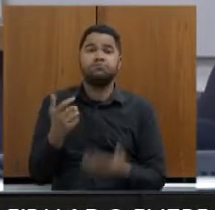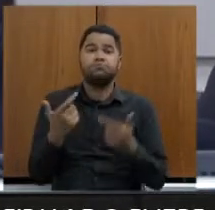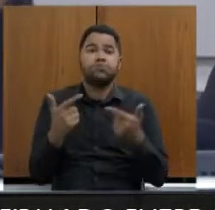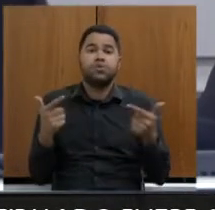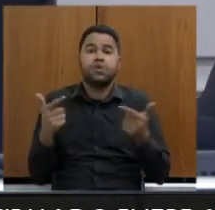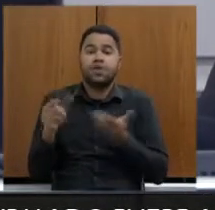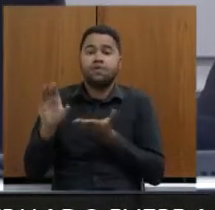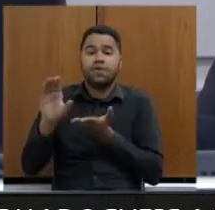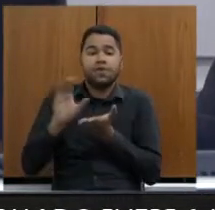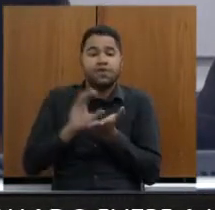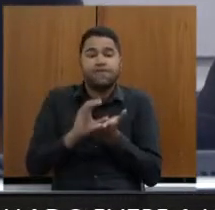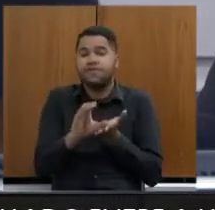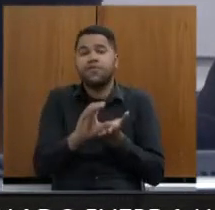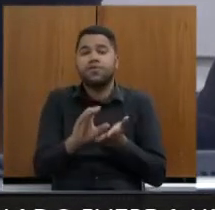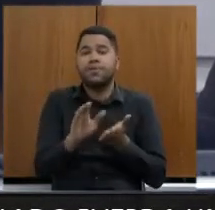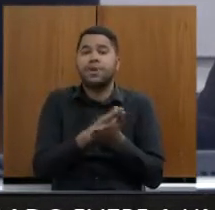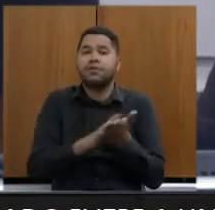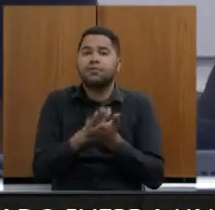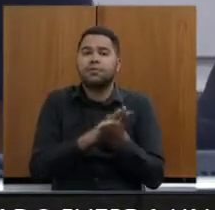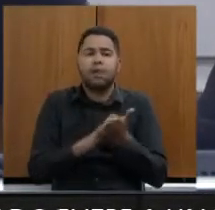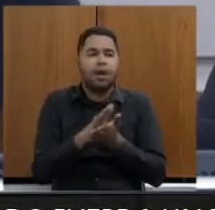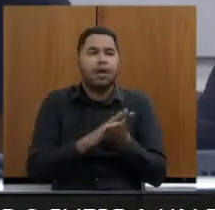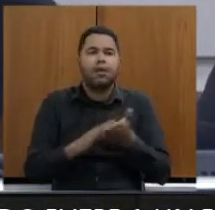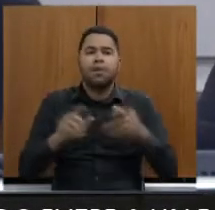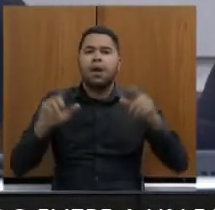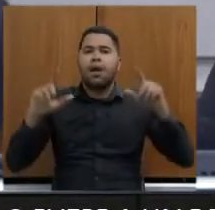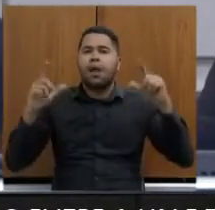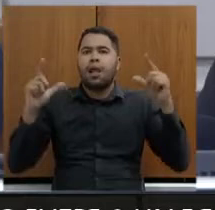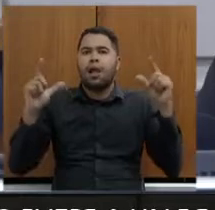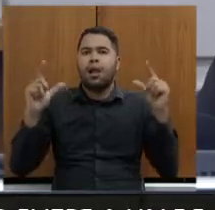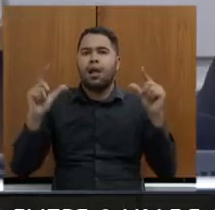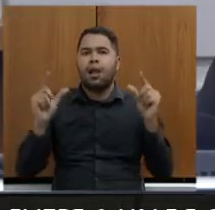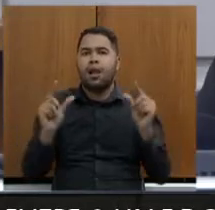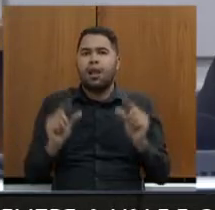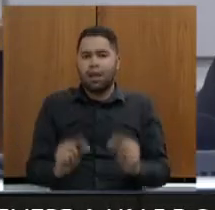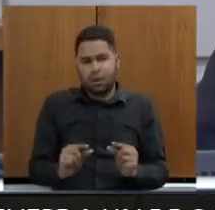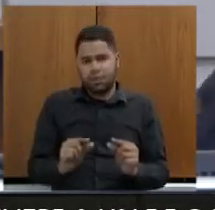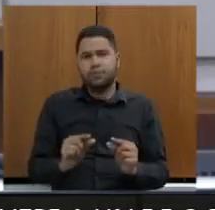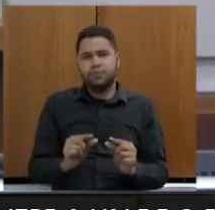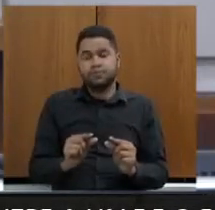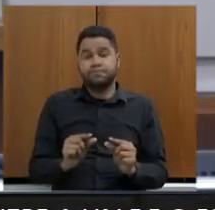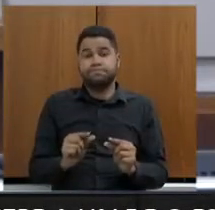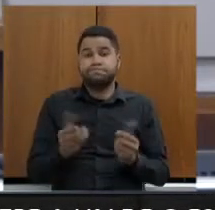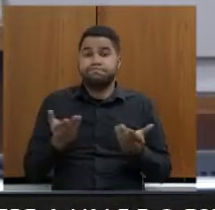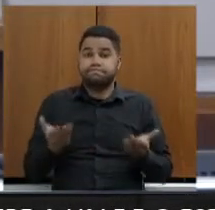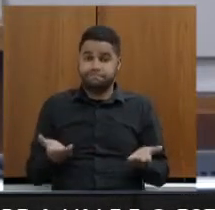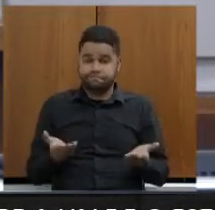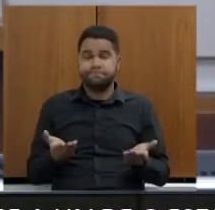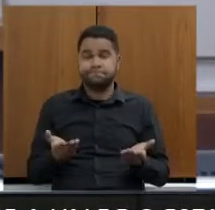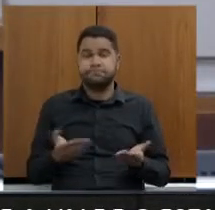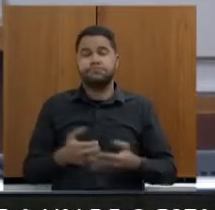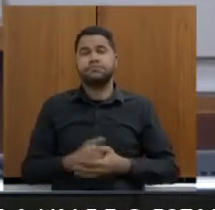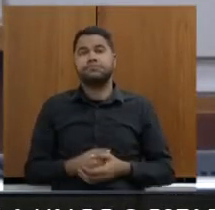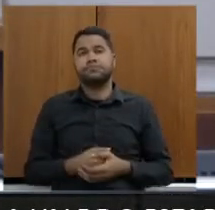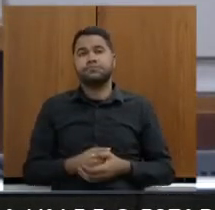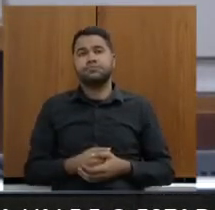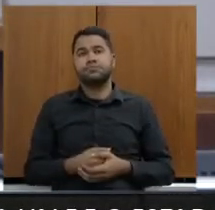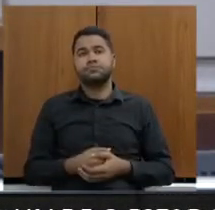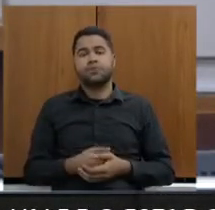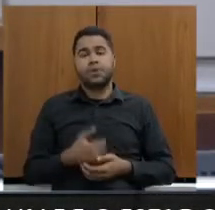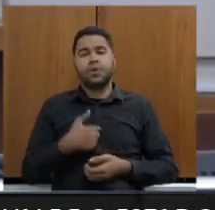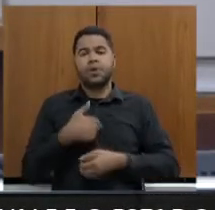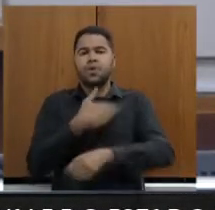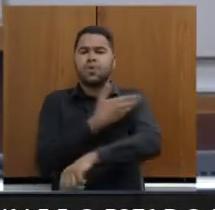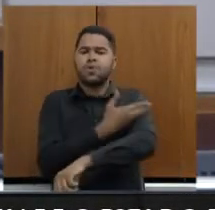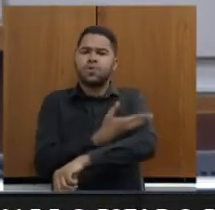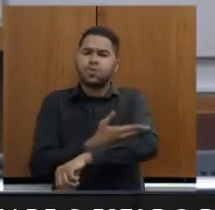investimento. Os investimentos foram caindo de maneira vertiginosa. E aí, é o que eu costumo dizer,